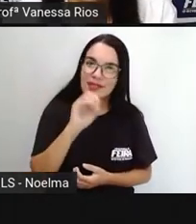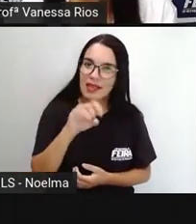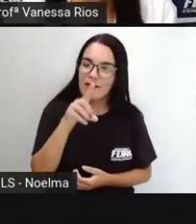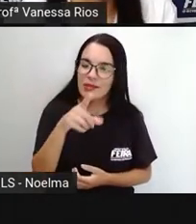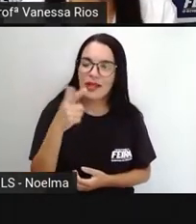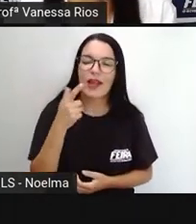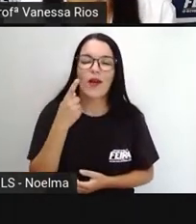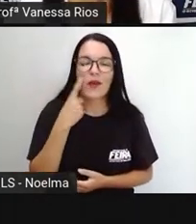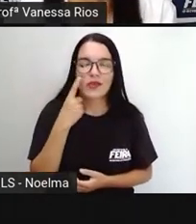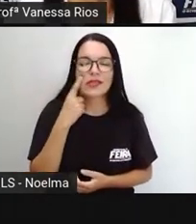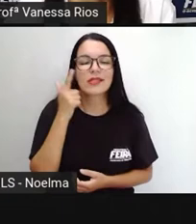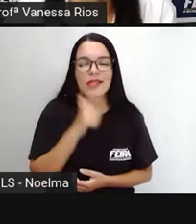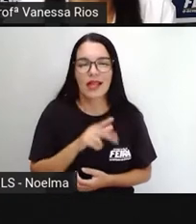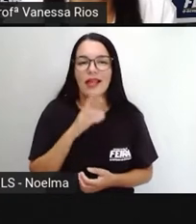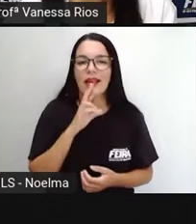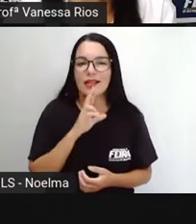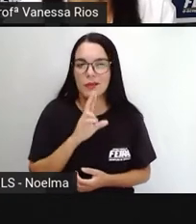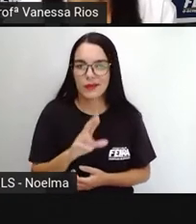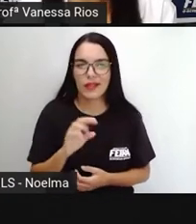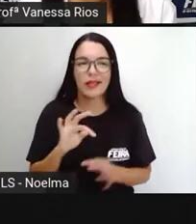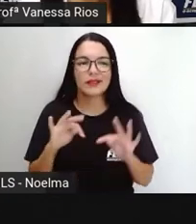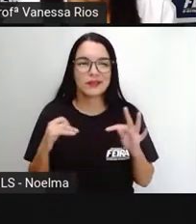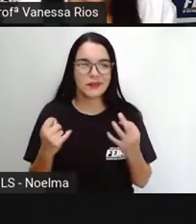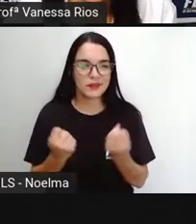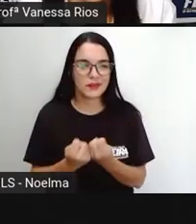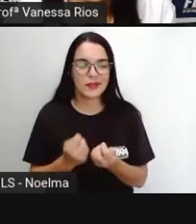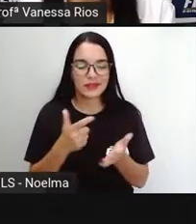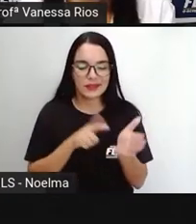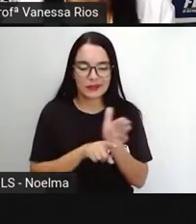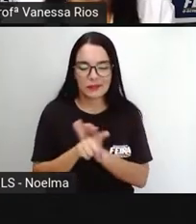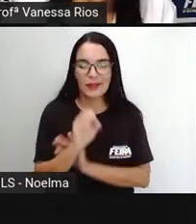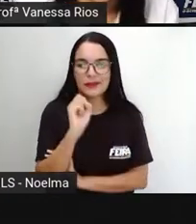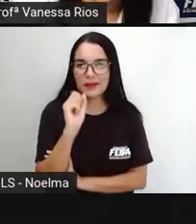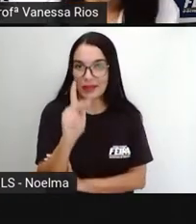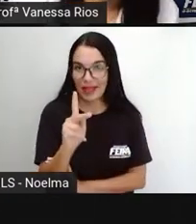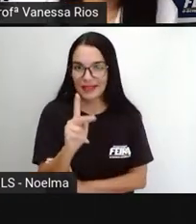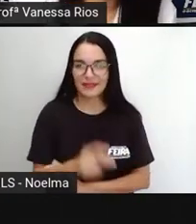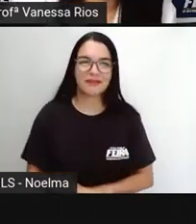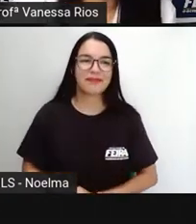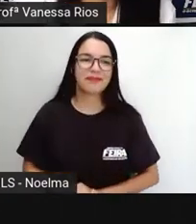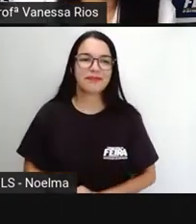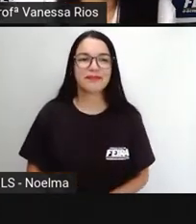também os seus conhecimentos e recordar aquilo que você já aprendeu, tenho certeza.